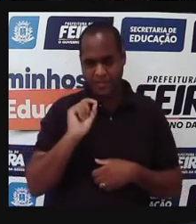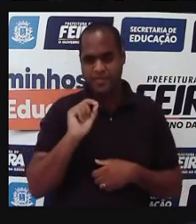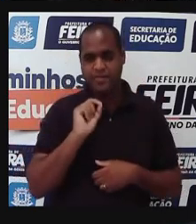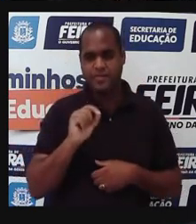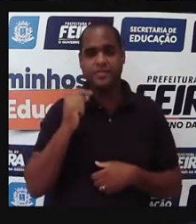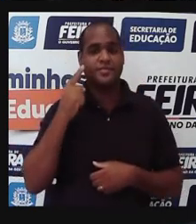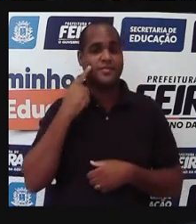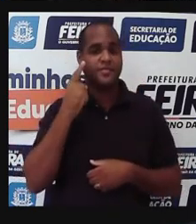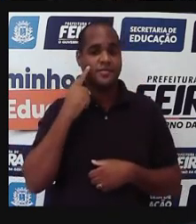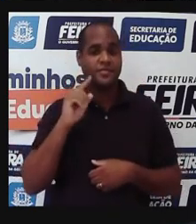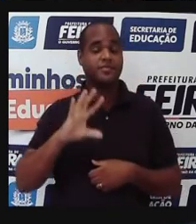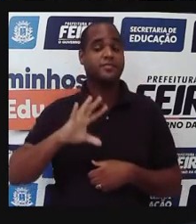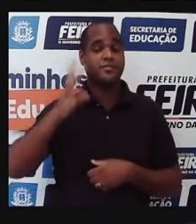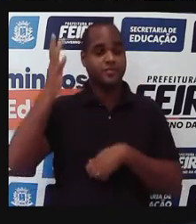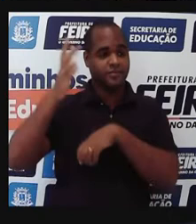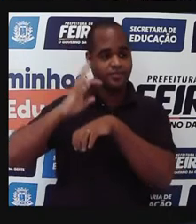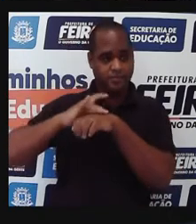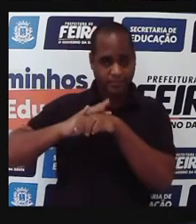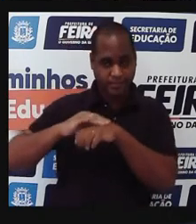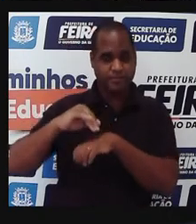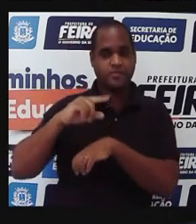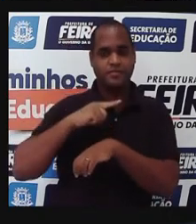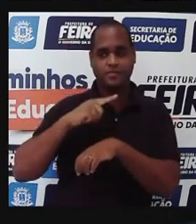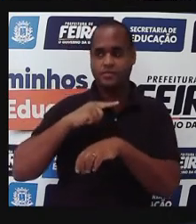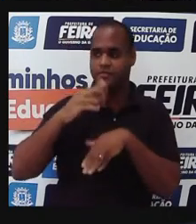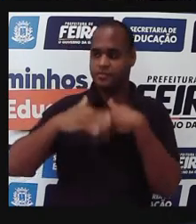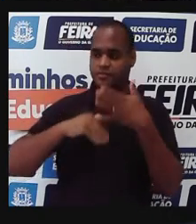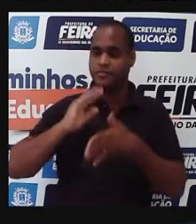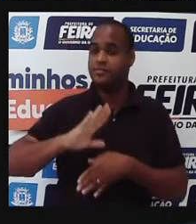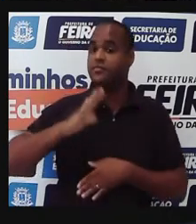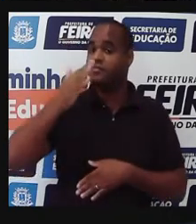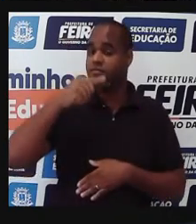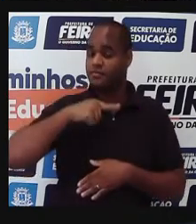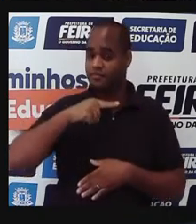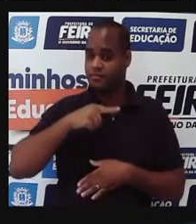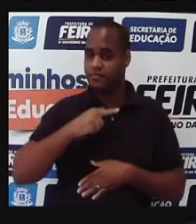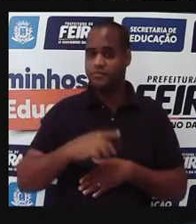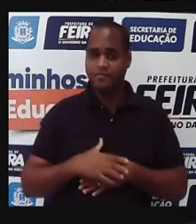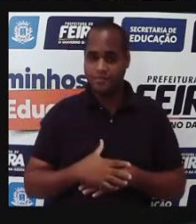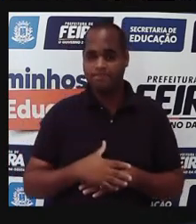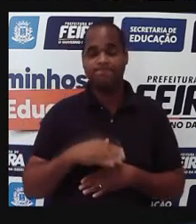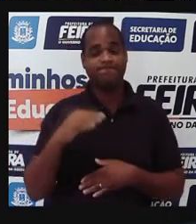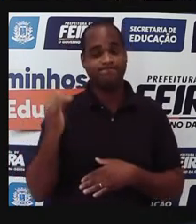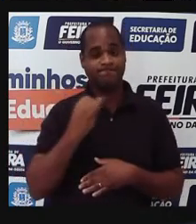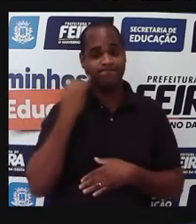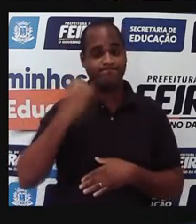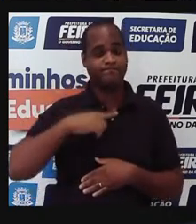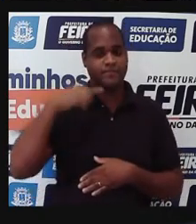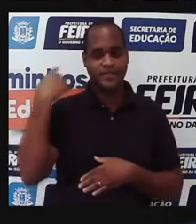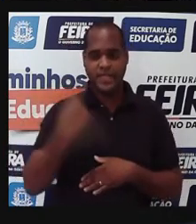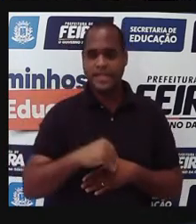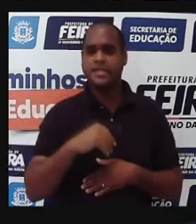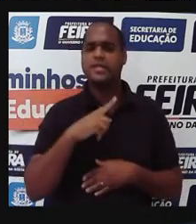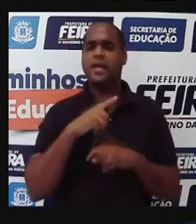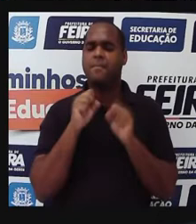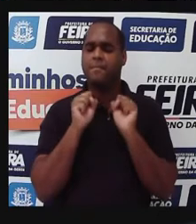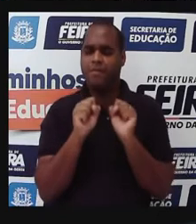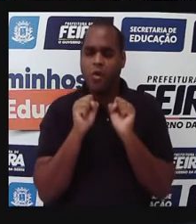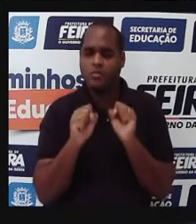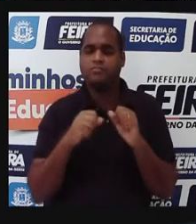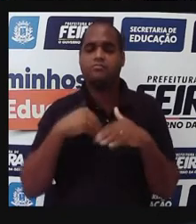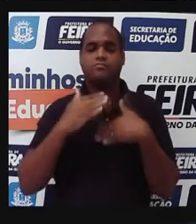que é uma doença que acomete, né, o gado, e que é muito prejudicial e que também pode nos